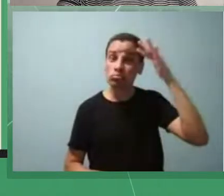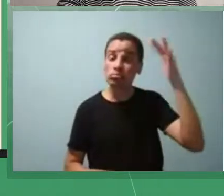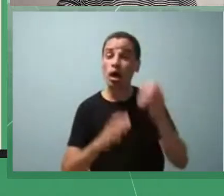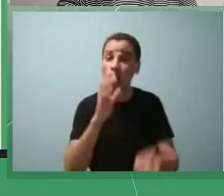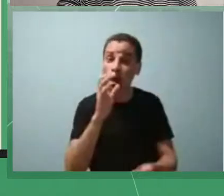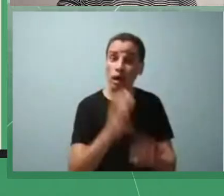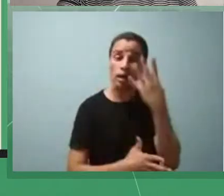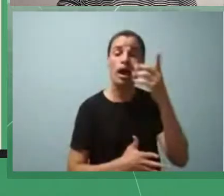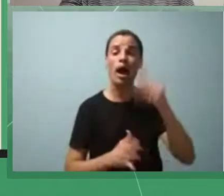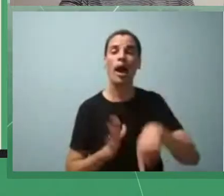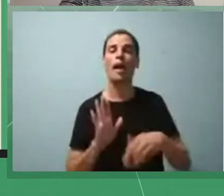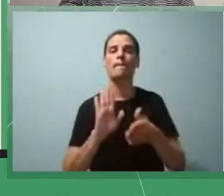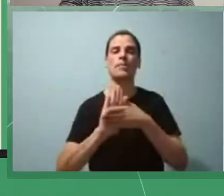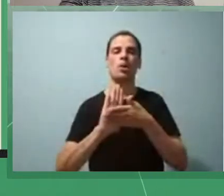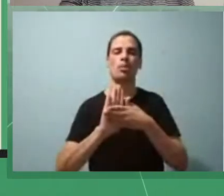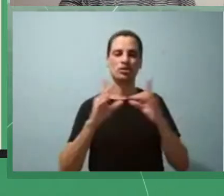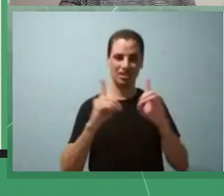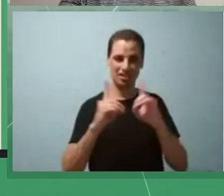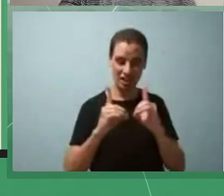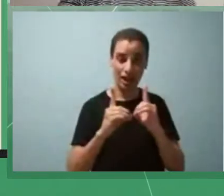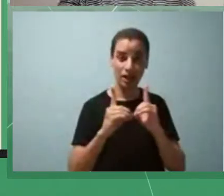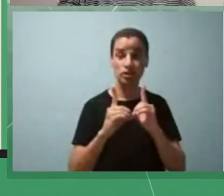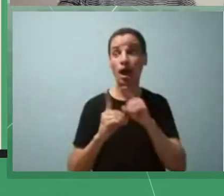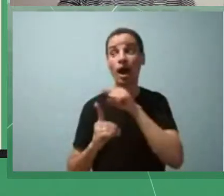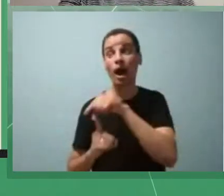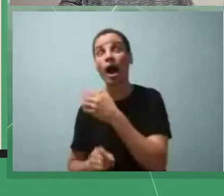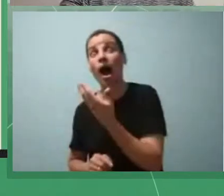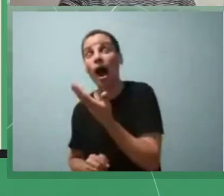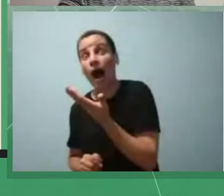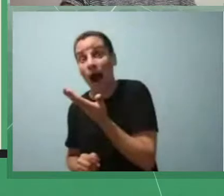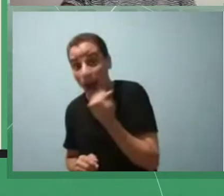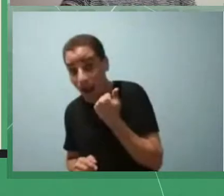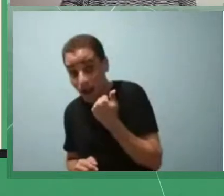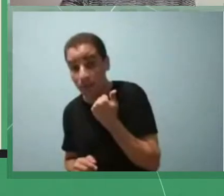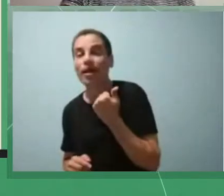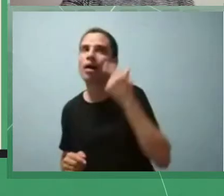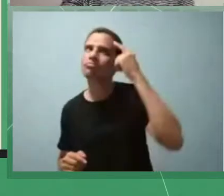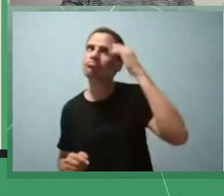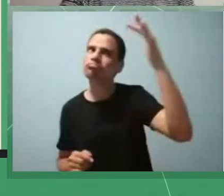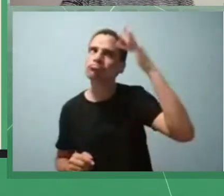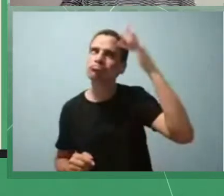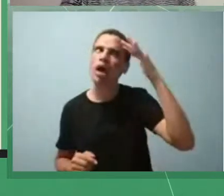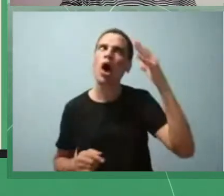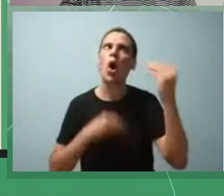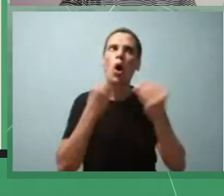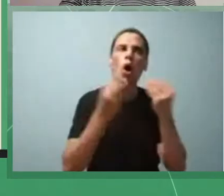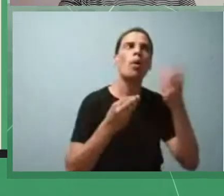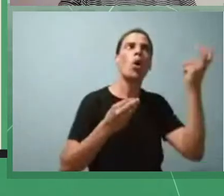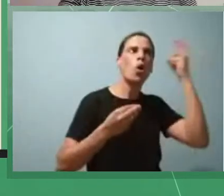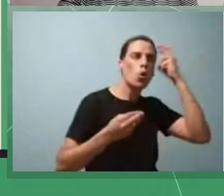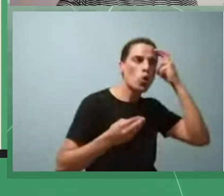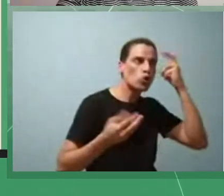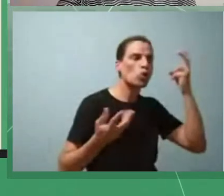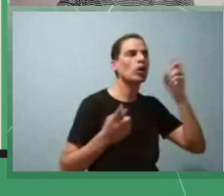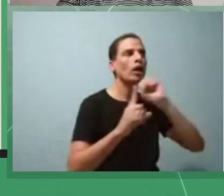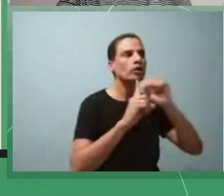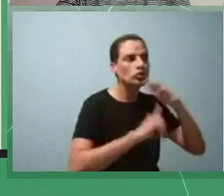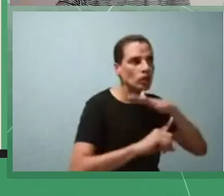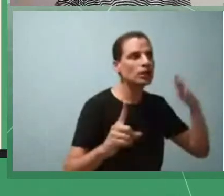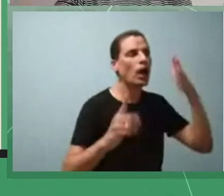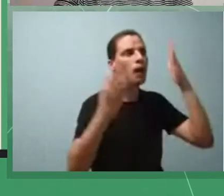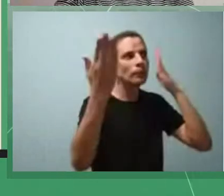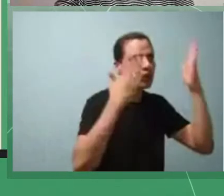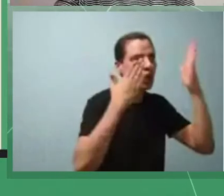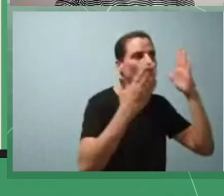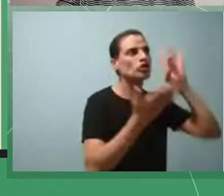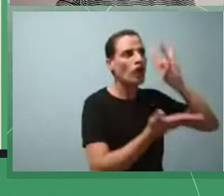didática que explore o ato de alimentar levando em consideração os aspectos culturais sociais psicológicos e a realidade do